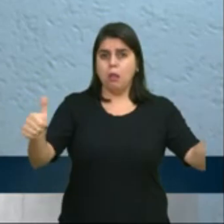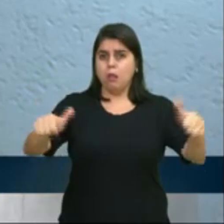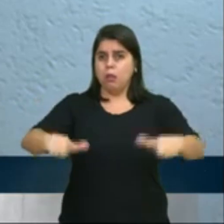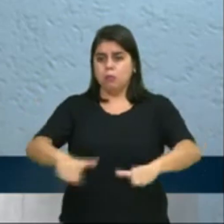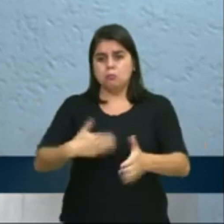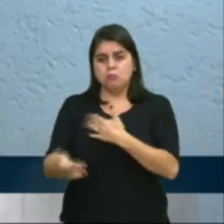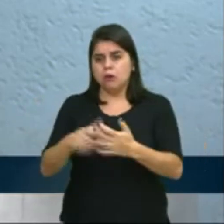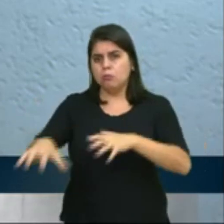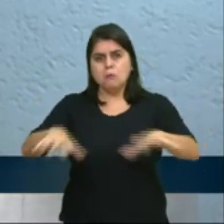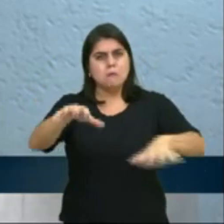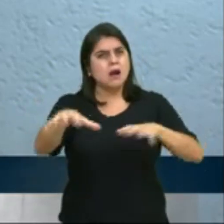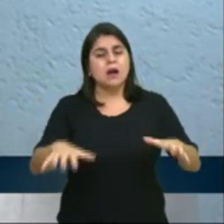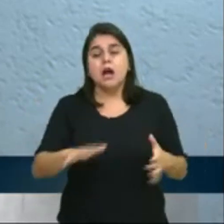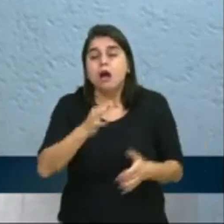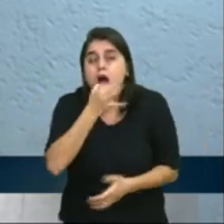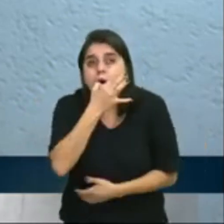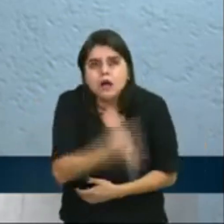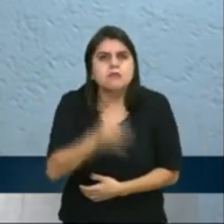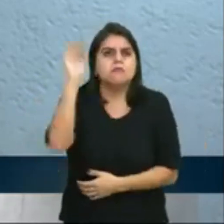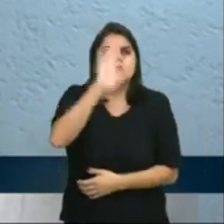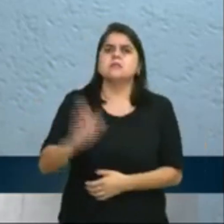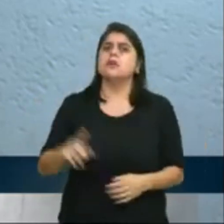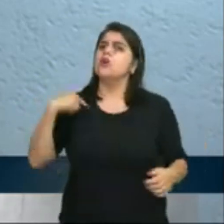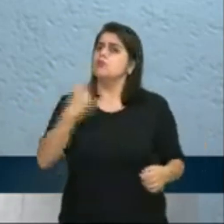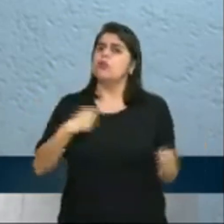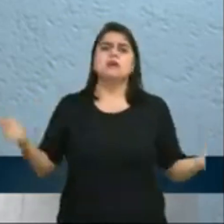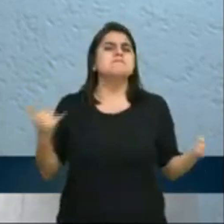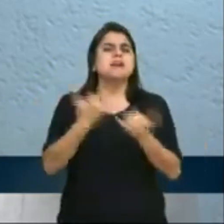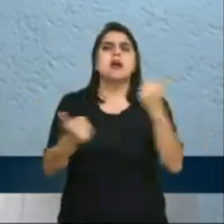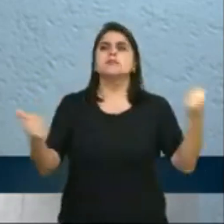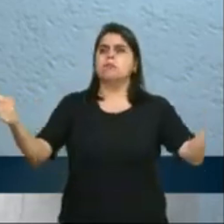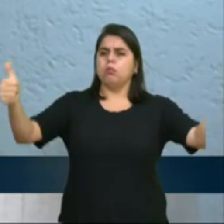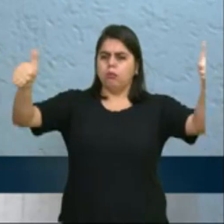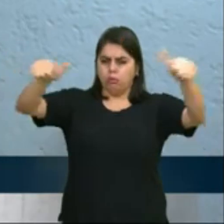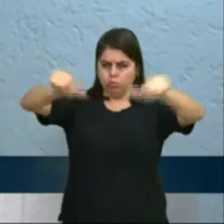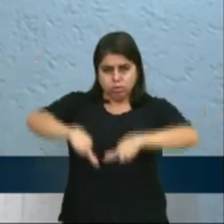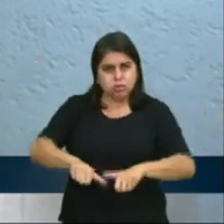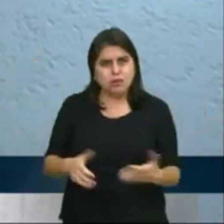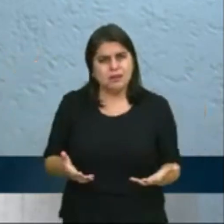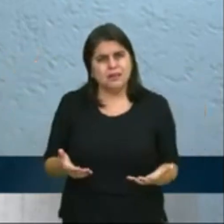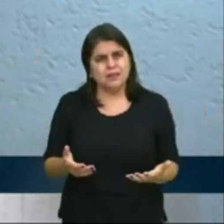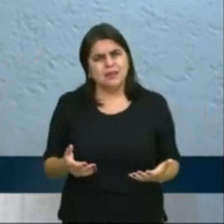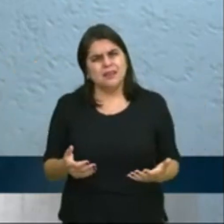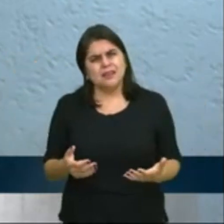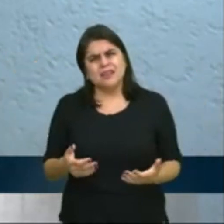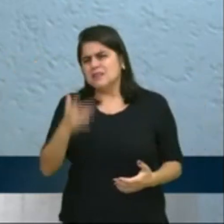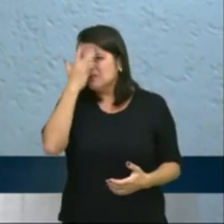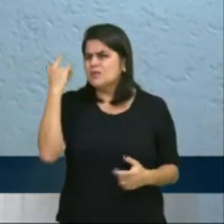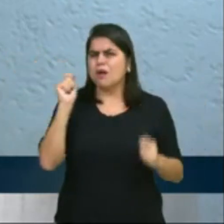desgraça para o Brasil, estamos sendo levados para o fundo do poço, e tem gente que não acordou ainda,